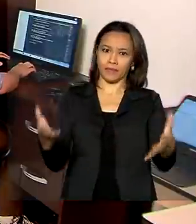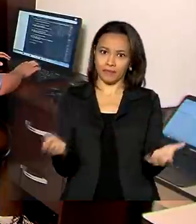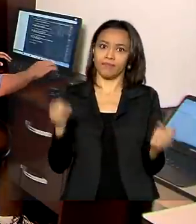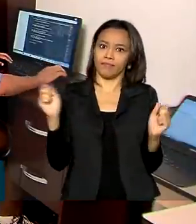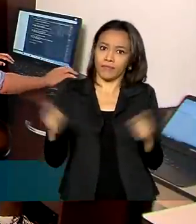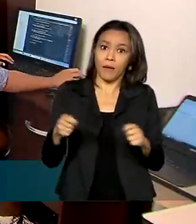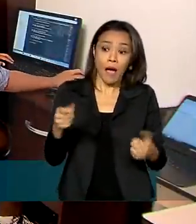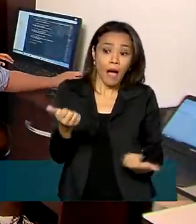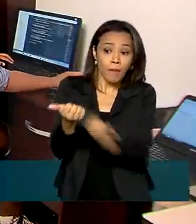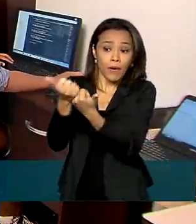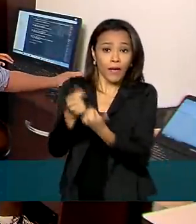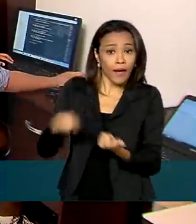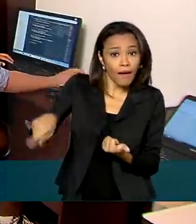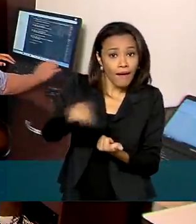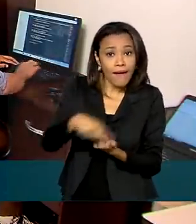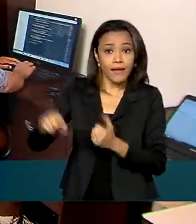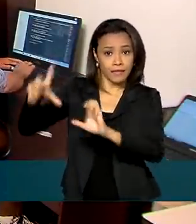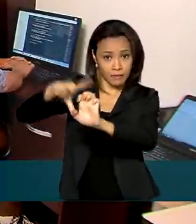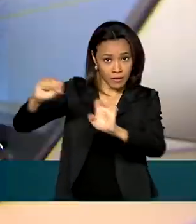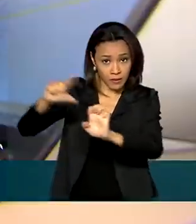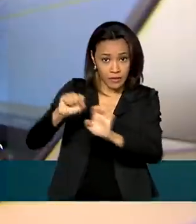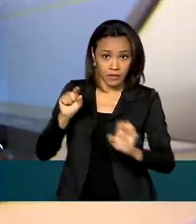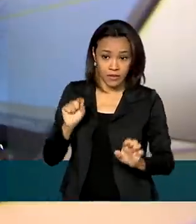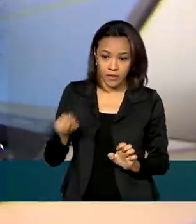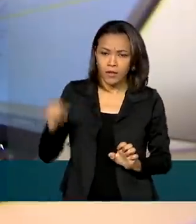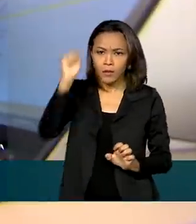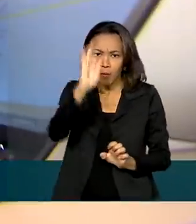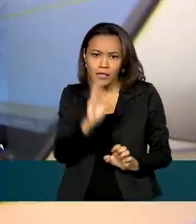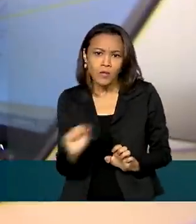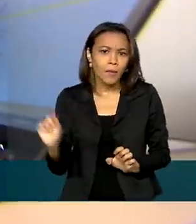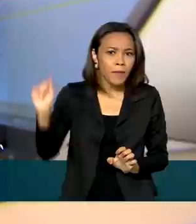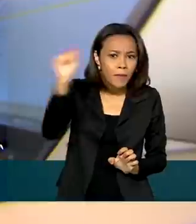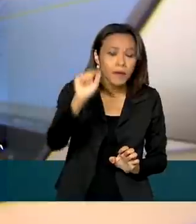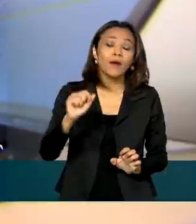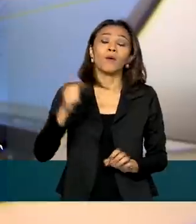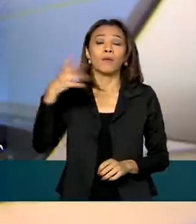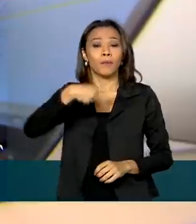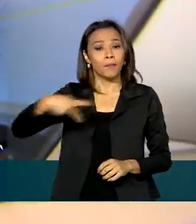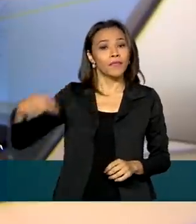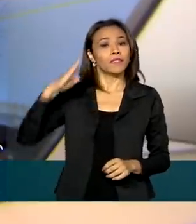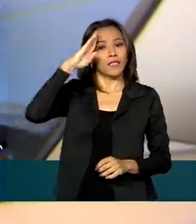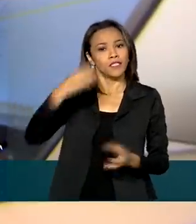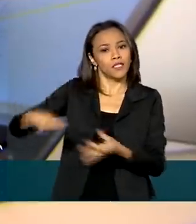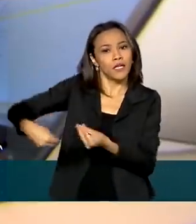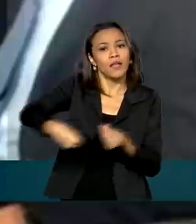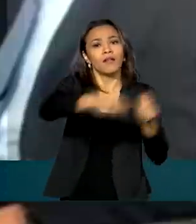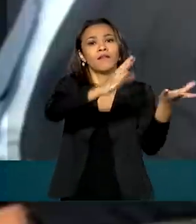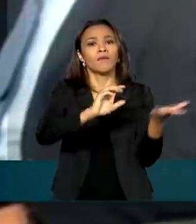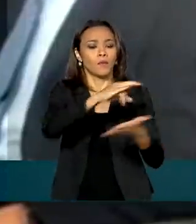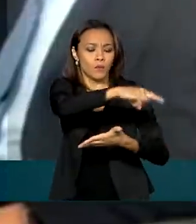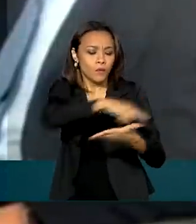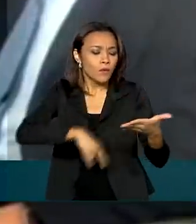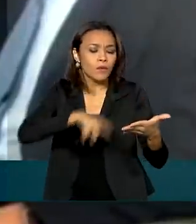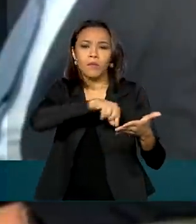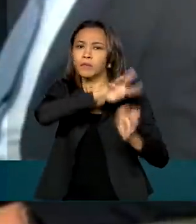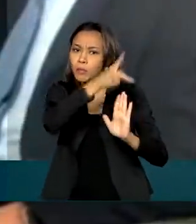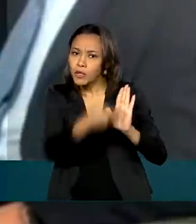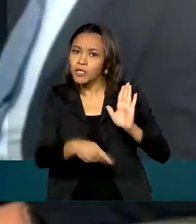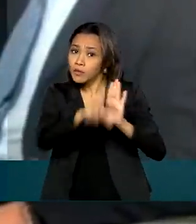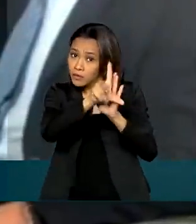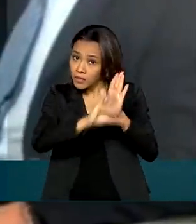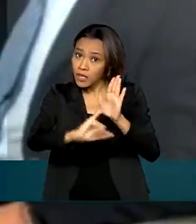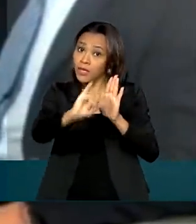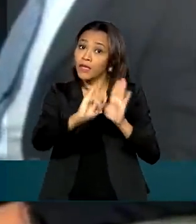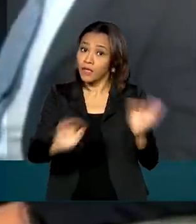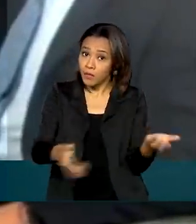Para apoiar esse tipo de empreendedorismo no Brasil, o presidente Jair Bolsonaro encaminhou ao Congresso um projeto de lei